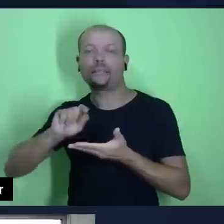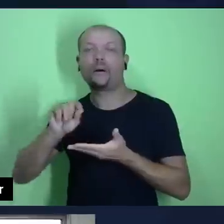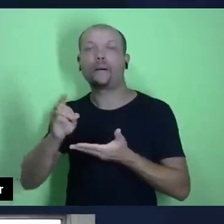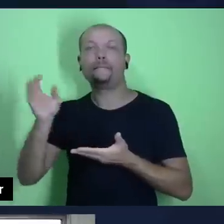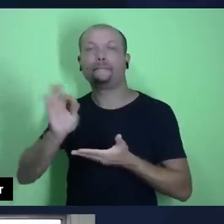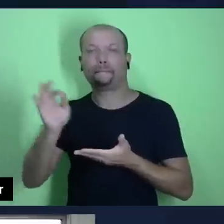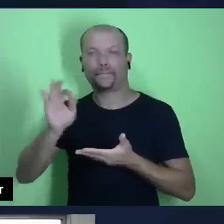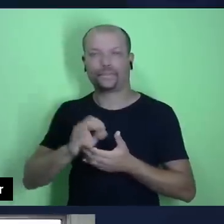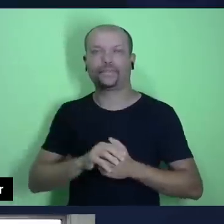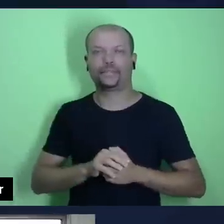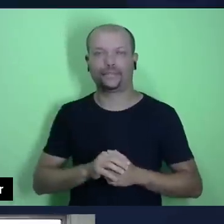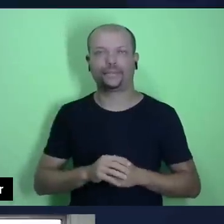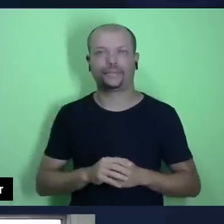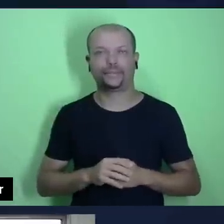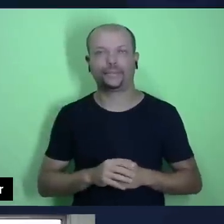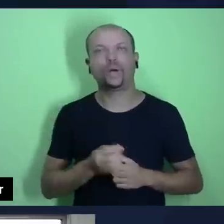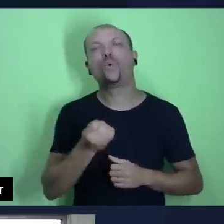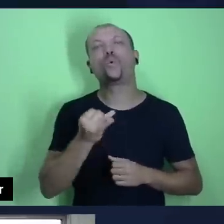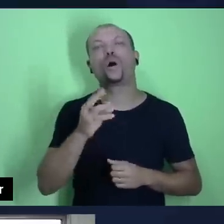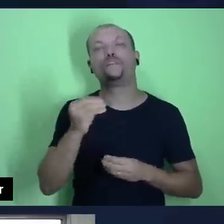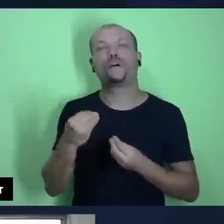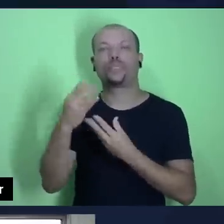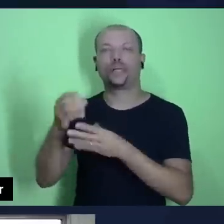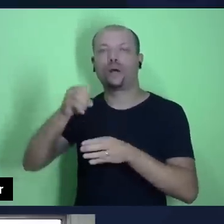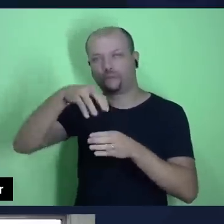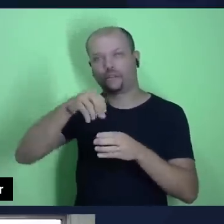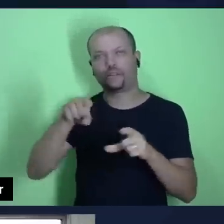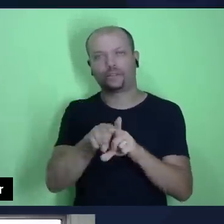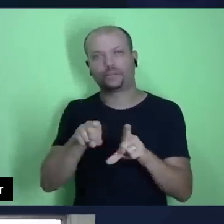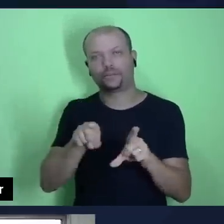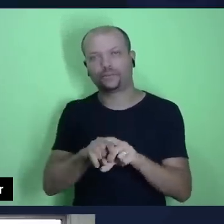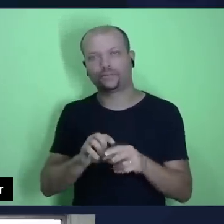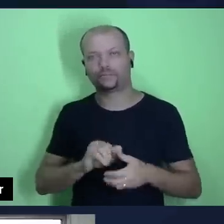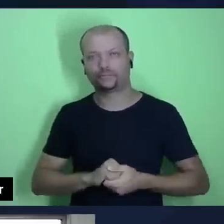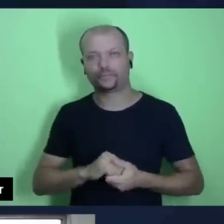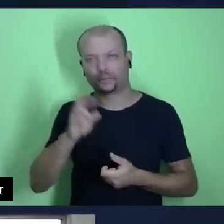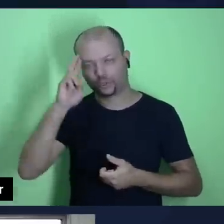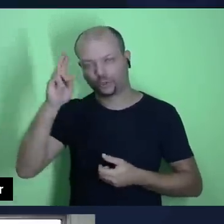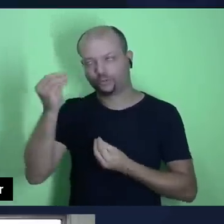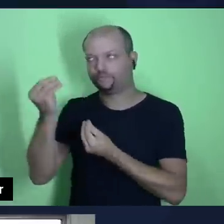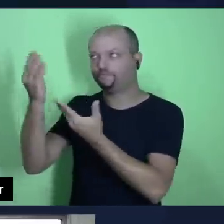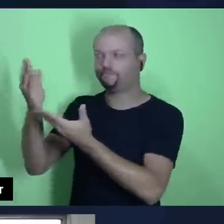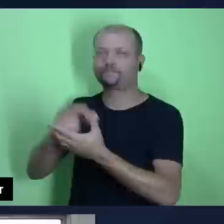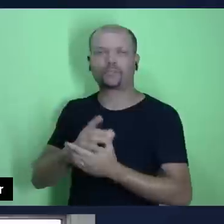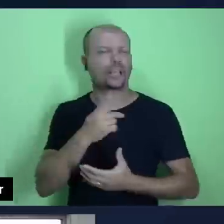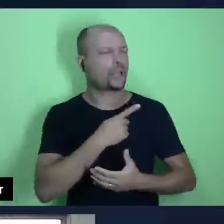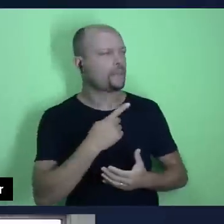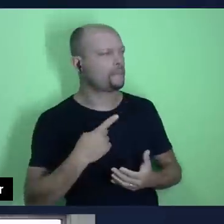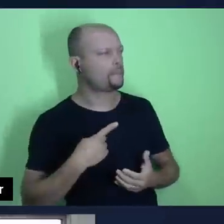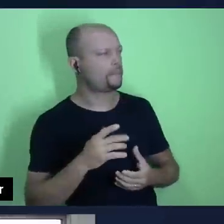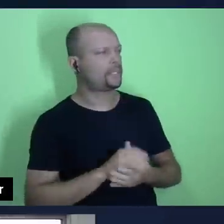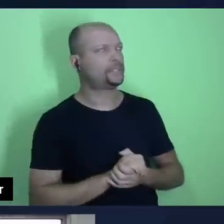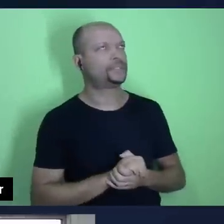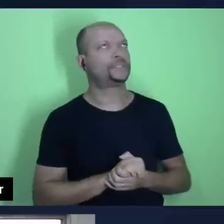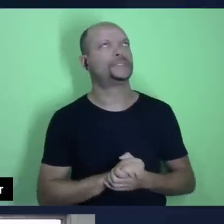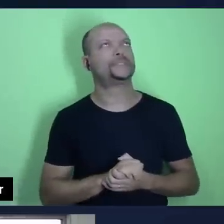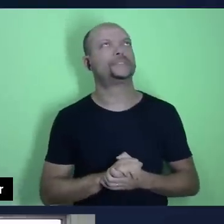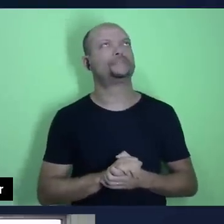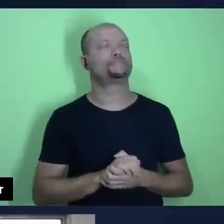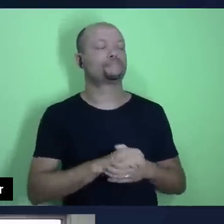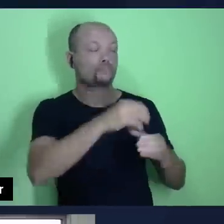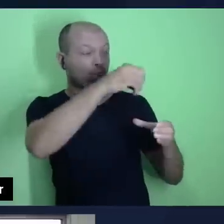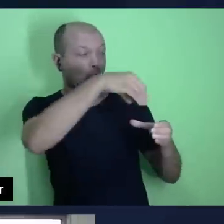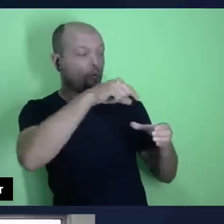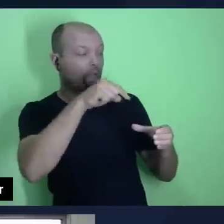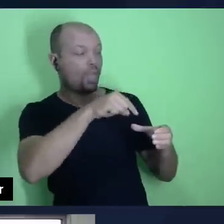sobram, quanto devolverei de ofertas ao senhor. Pastor Ezinaldo, a ligação das ofertas com